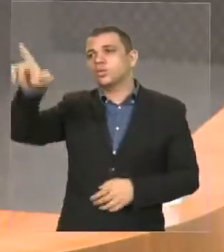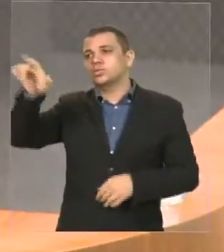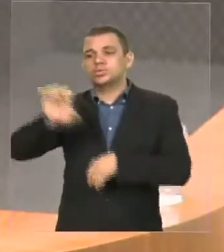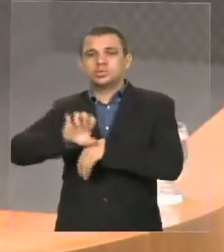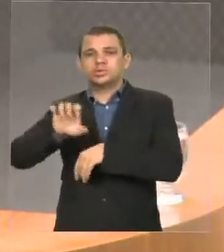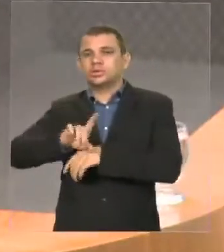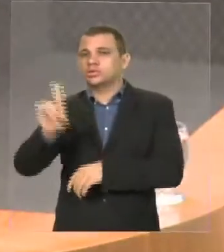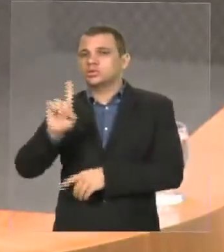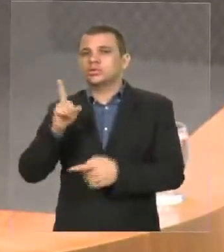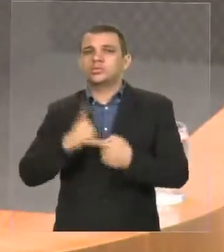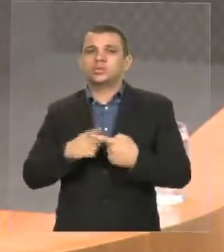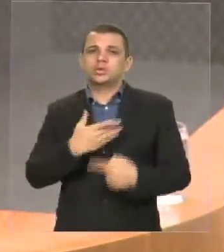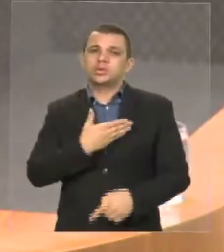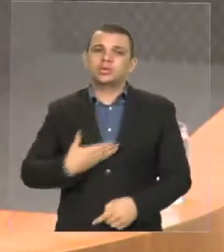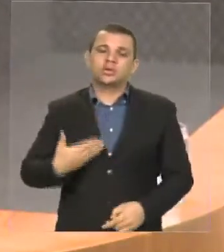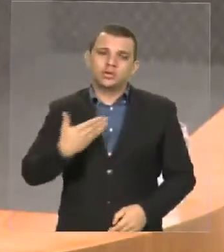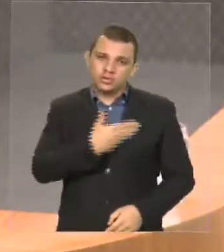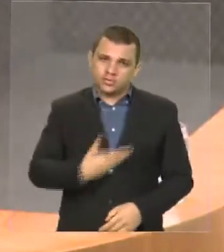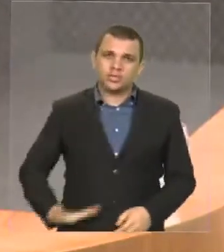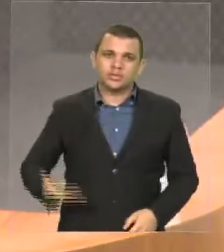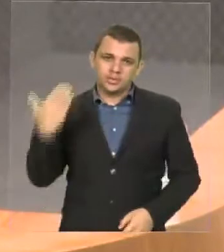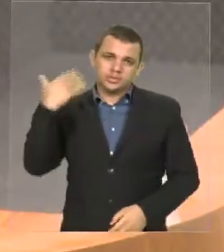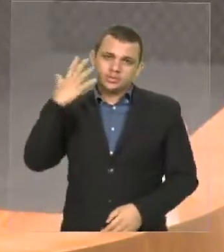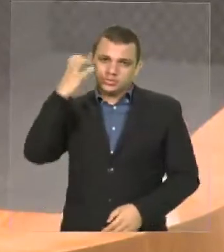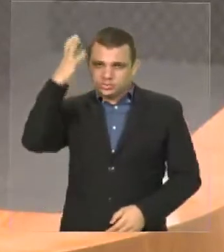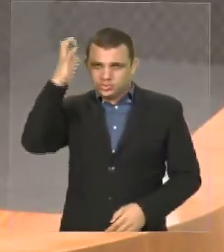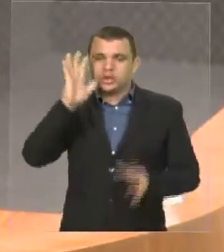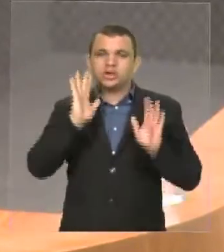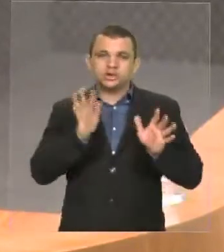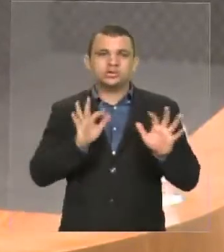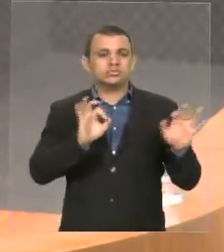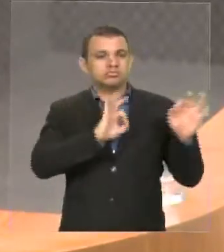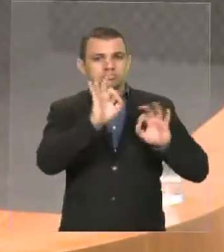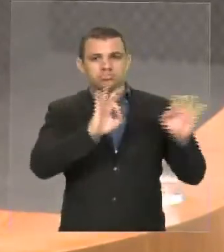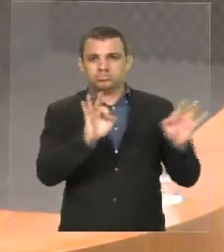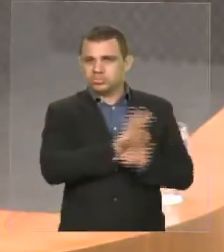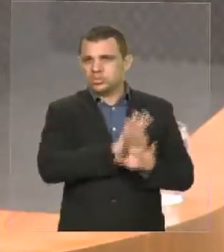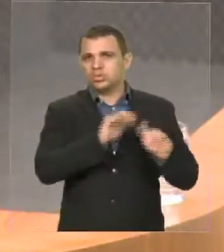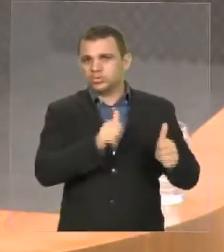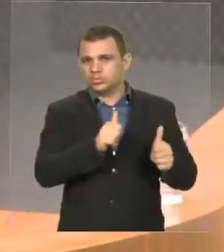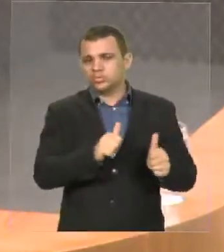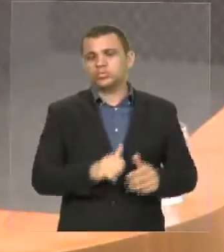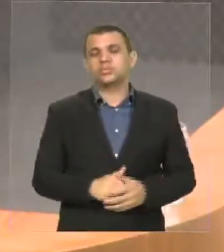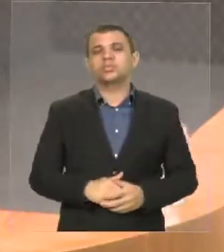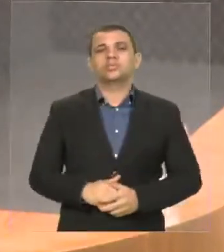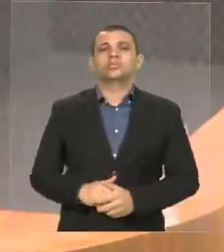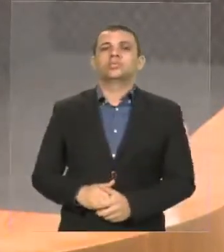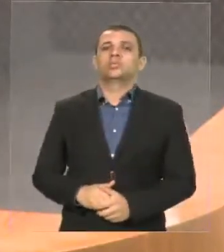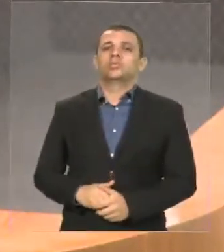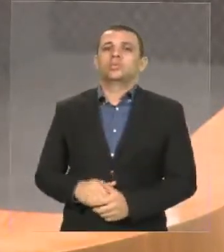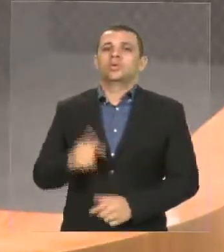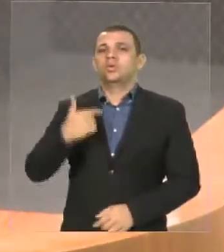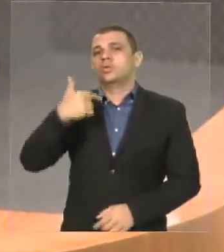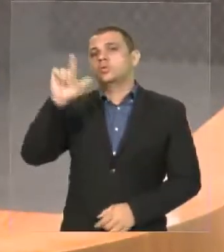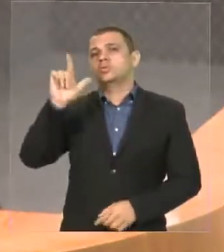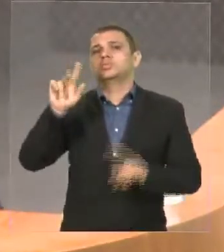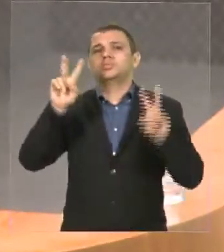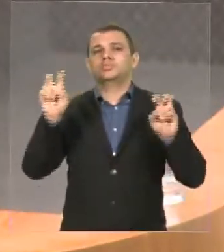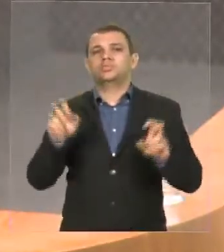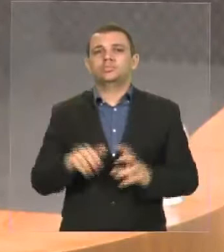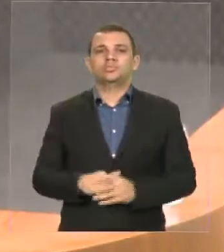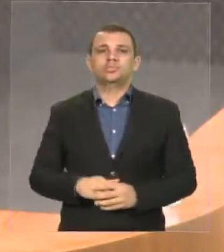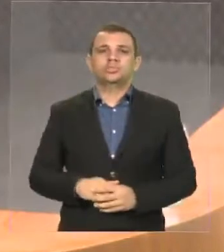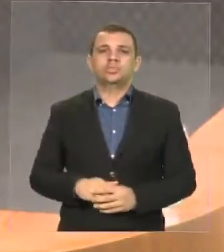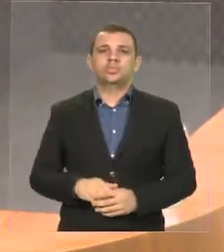tendo em vista que a governadora Rosiana Sarney deixou o estado sadinho. Outro ponto. Não criar mais